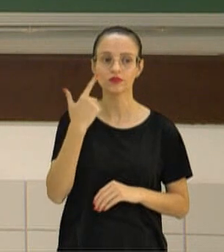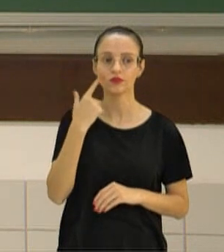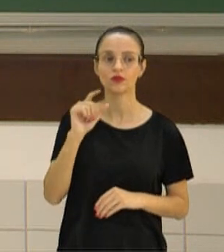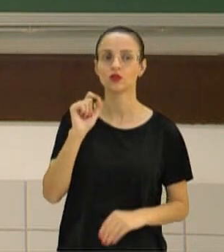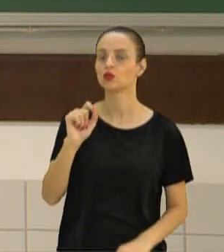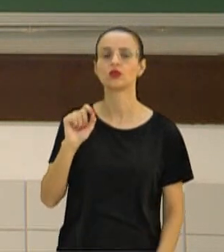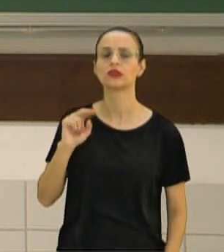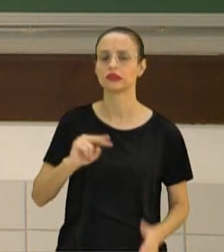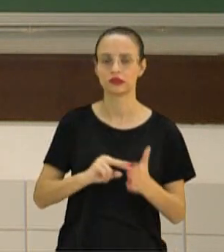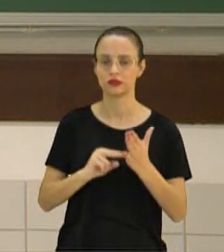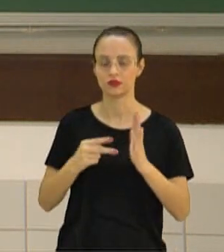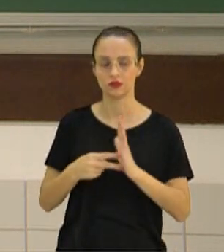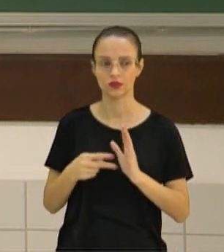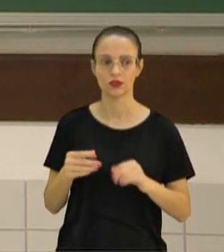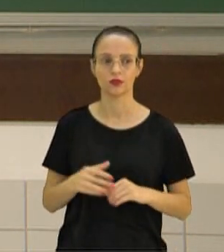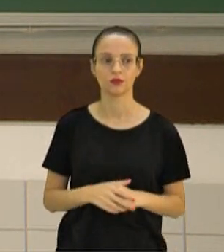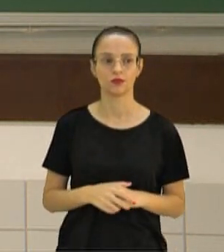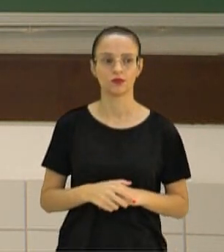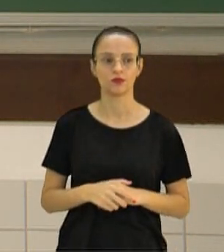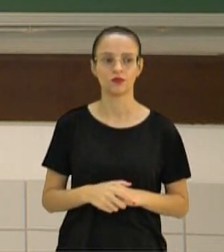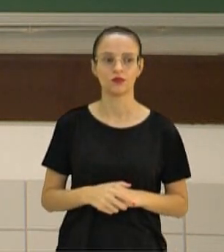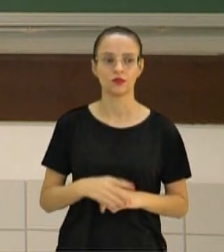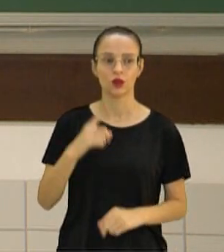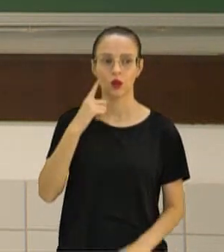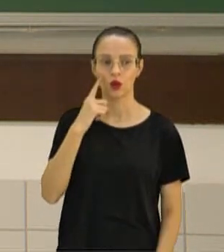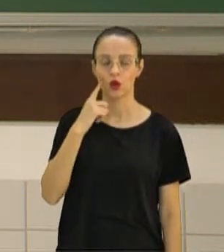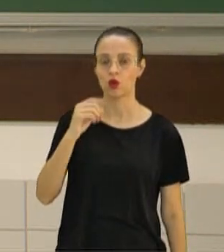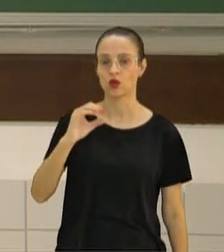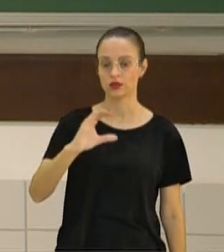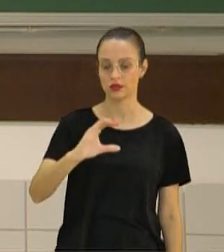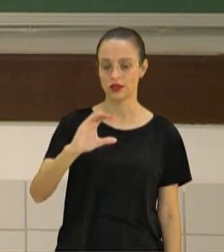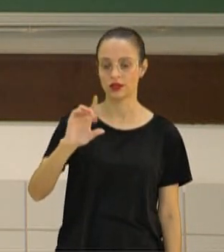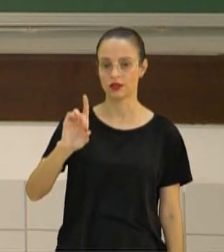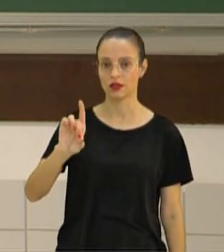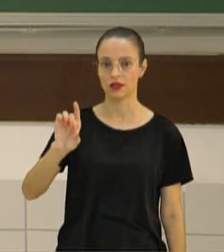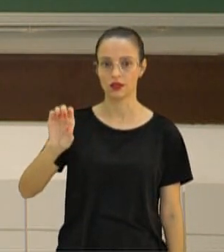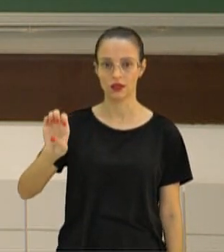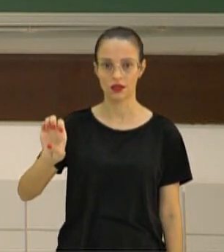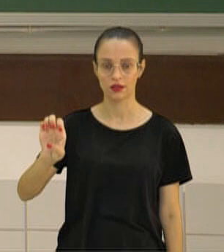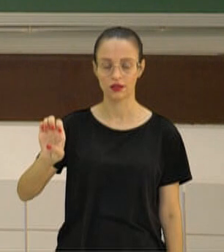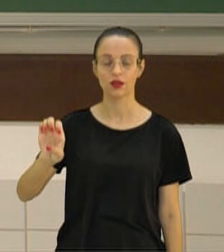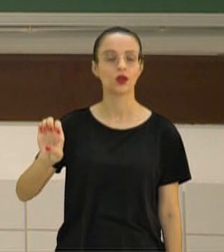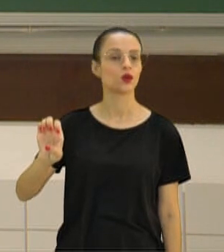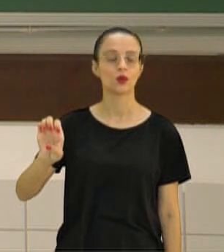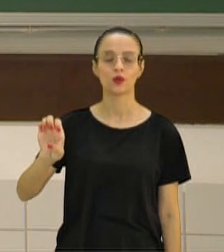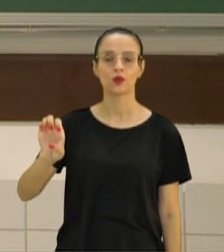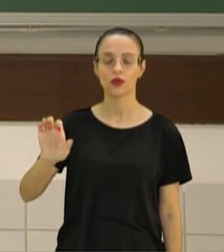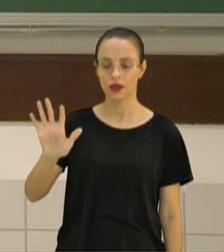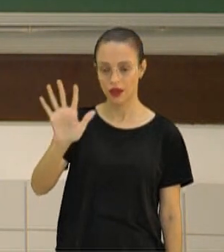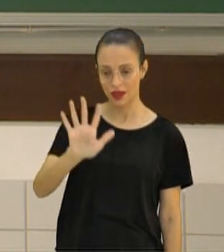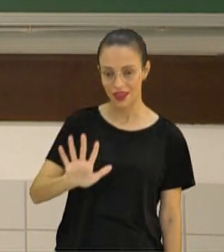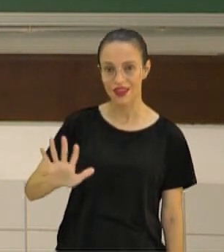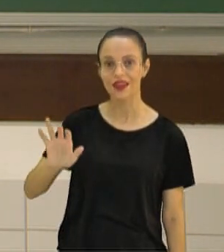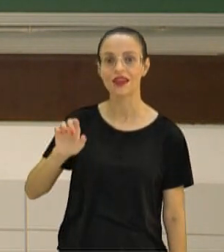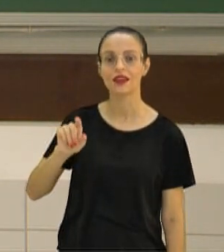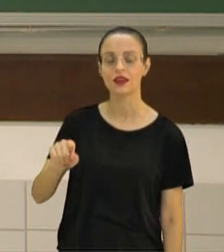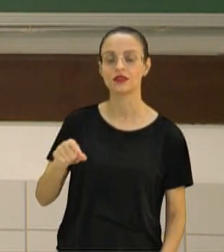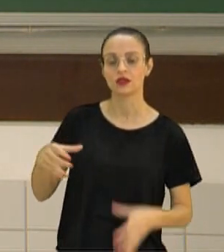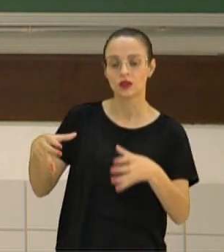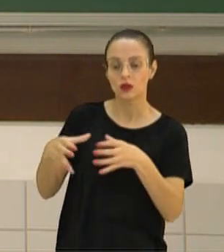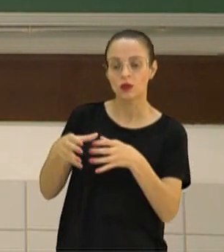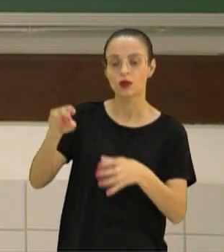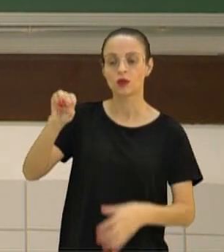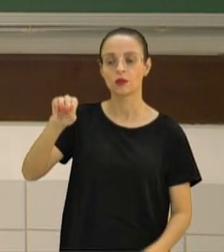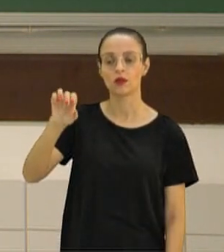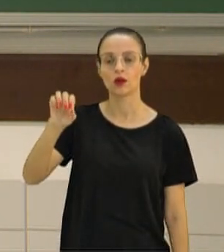é um grupo monofilético. Notem, eu vou chamar o grupo C, D e E de grupo monofilético. Por quê? Porque